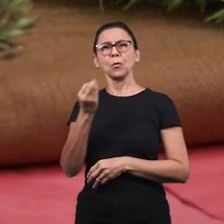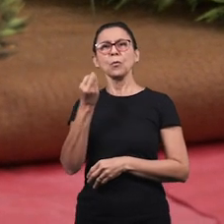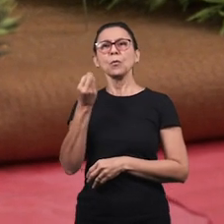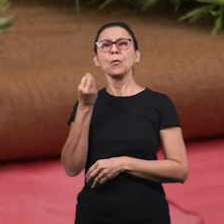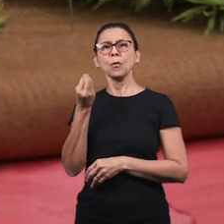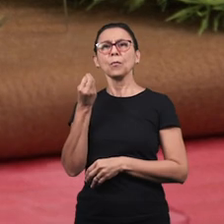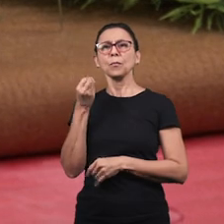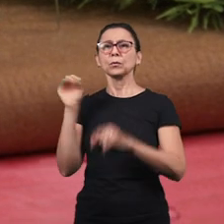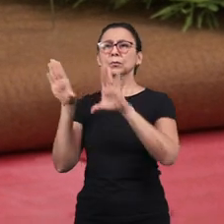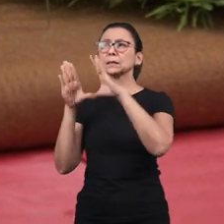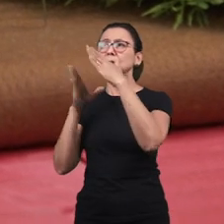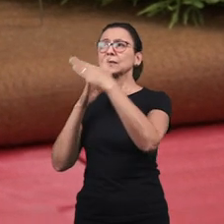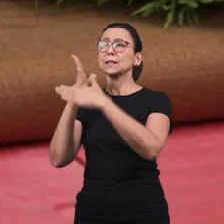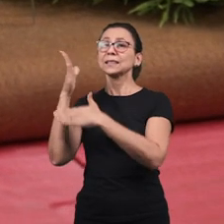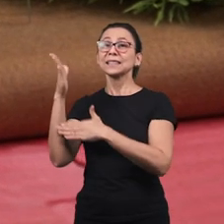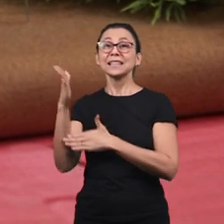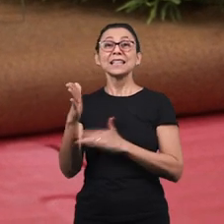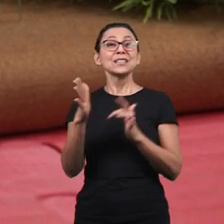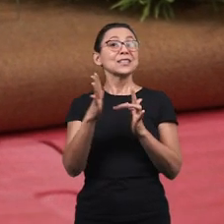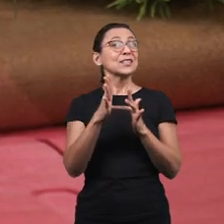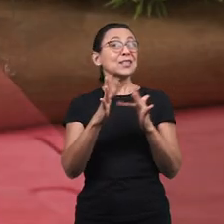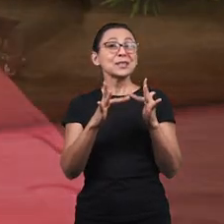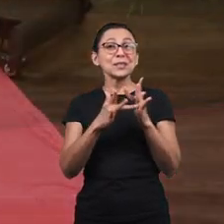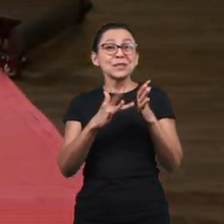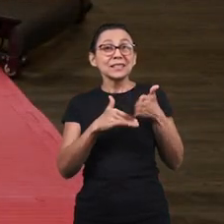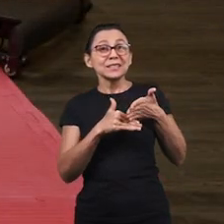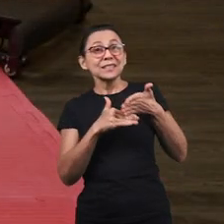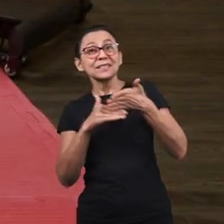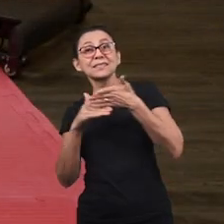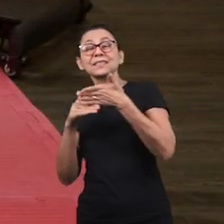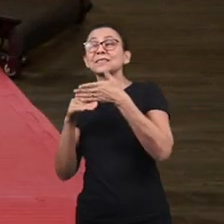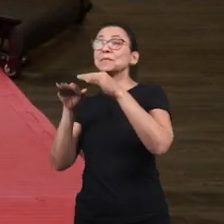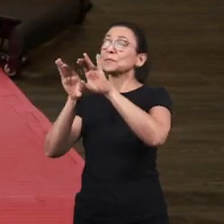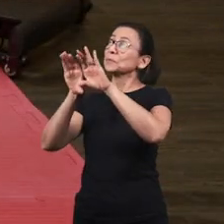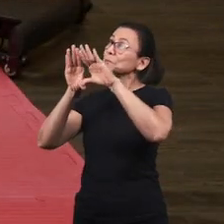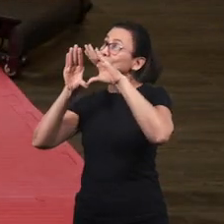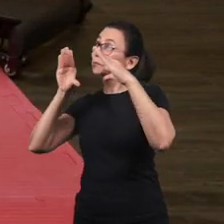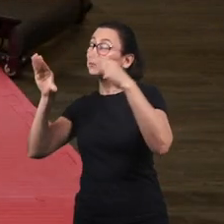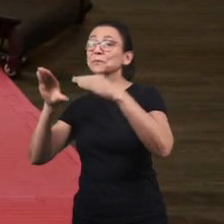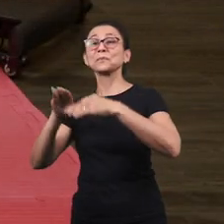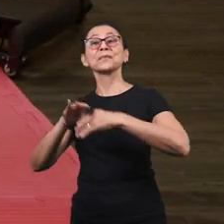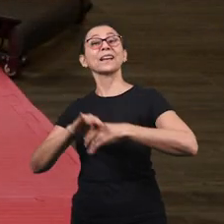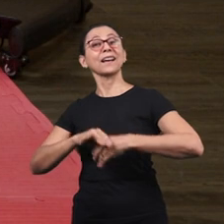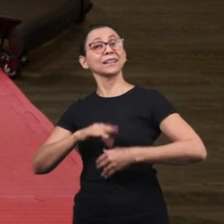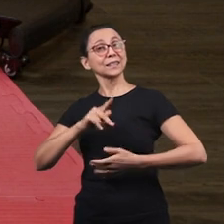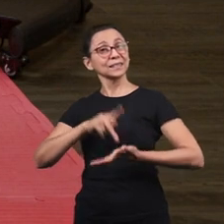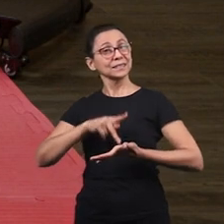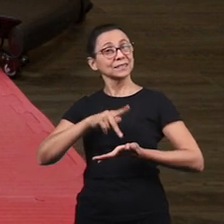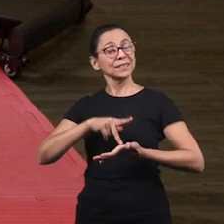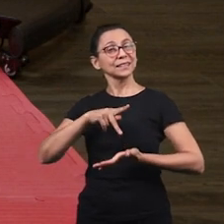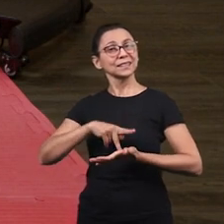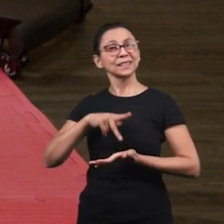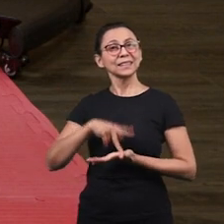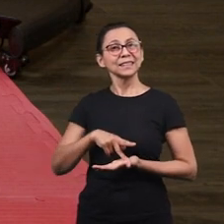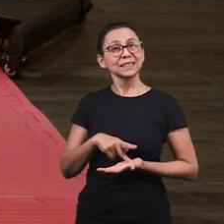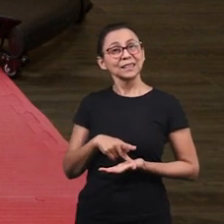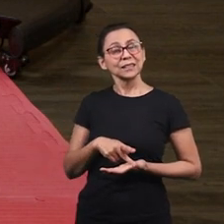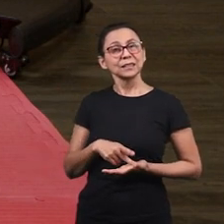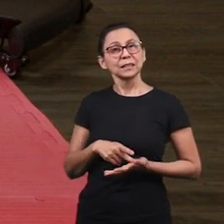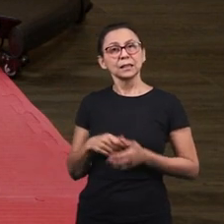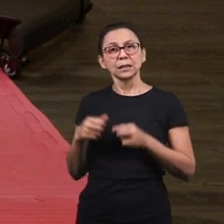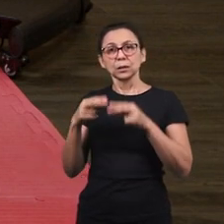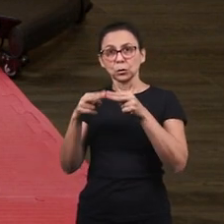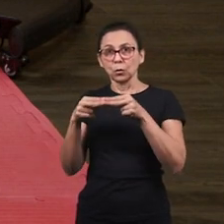para o céu? Jesus é o caminho de Deus que nos para o céu E foi isso, Neste caminho que Noé